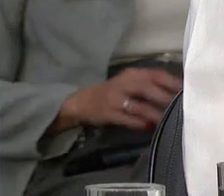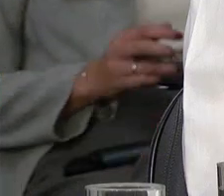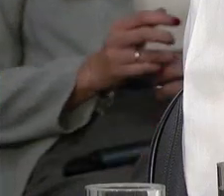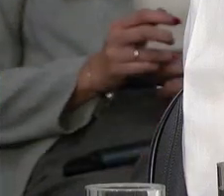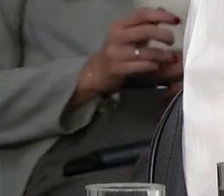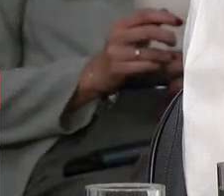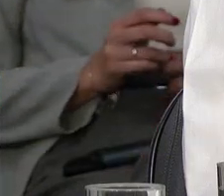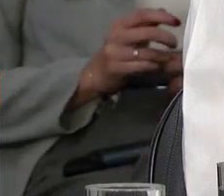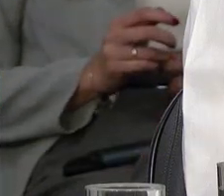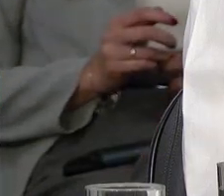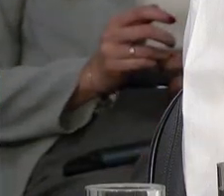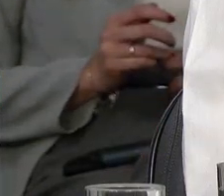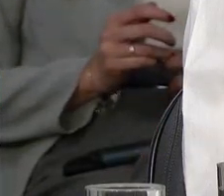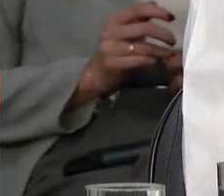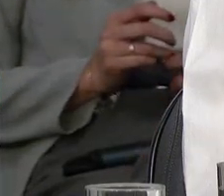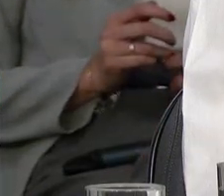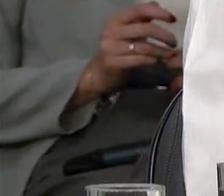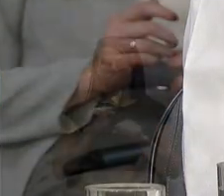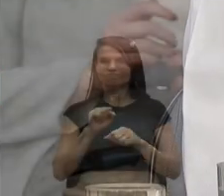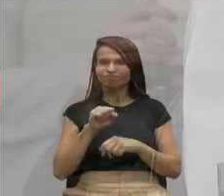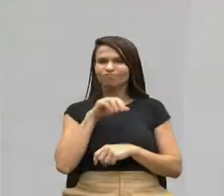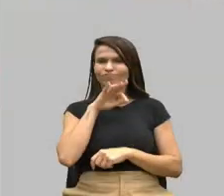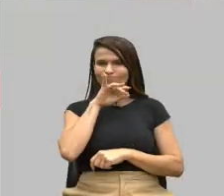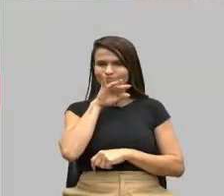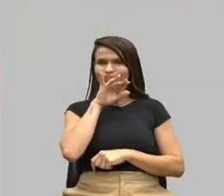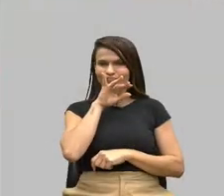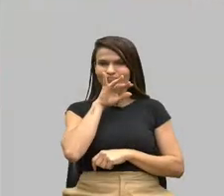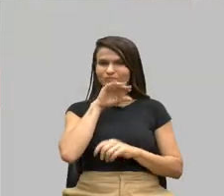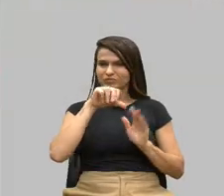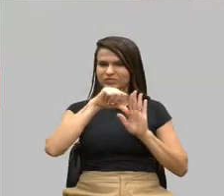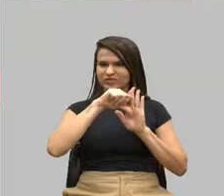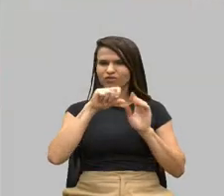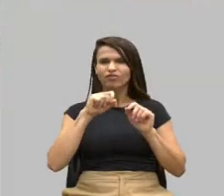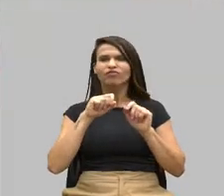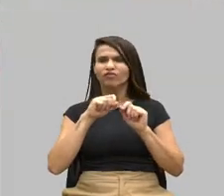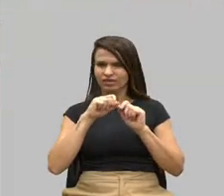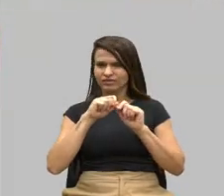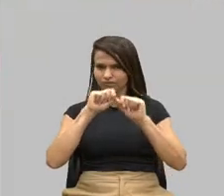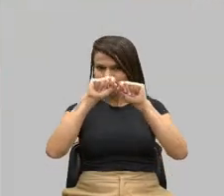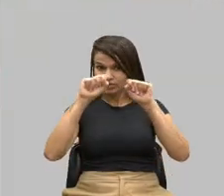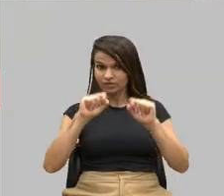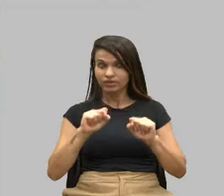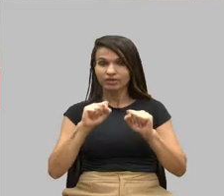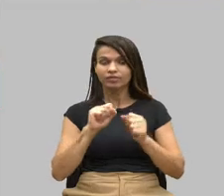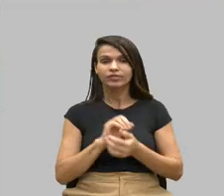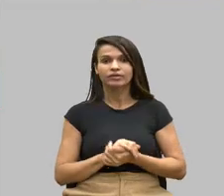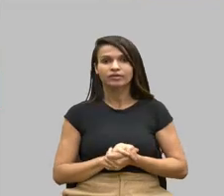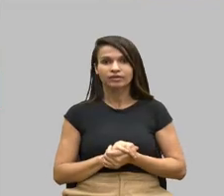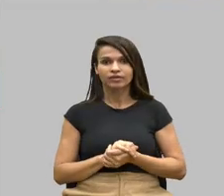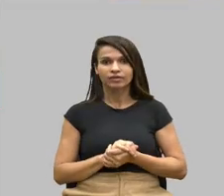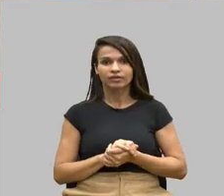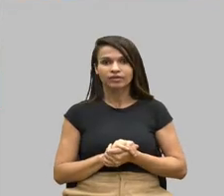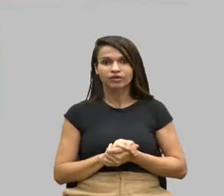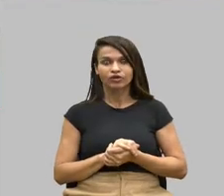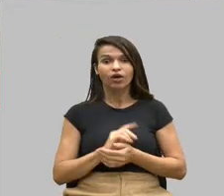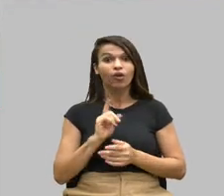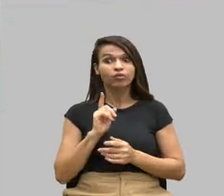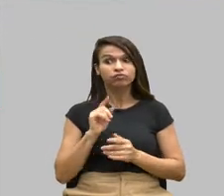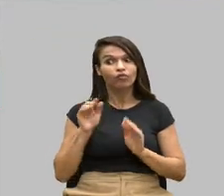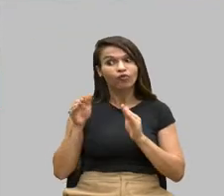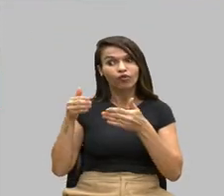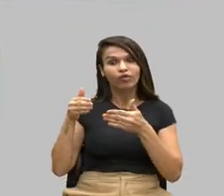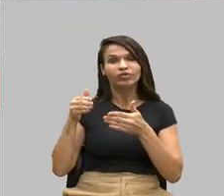forma covarde, e até criminal fazia, o sistema? Morava aqui, nós estamos no Santo Agostinho, não é?